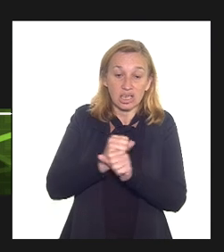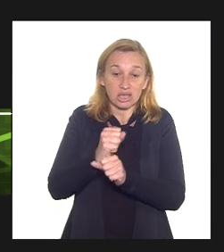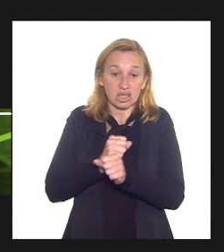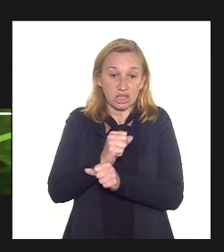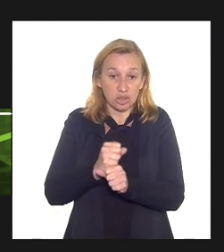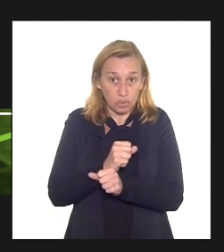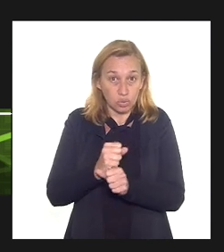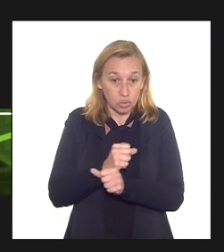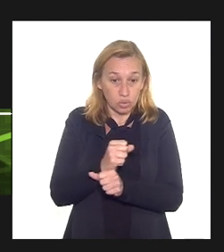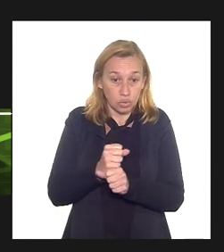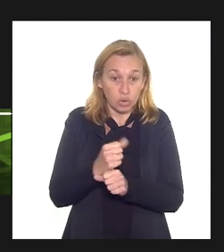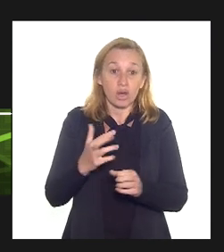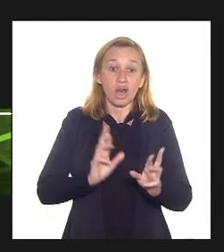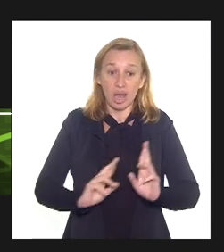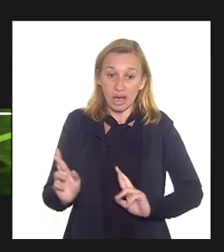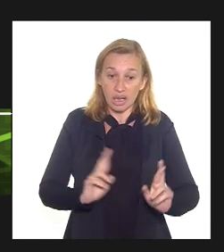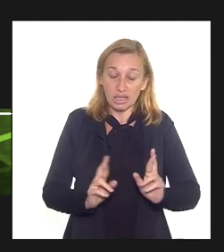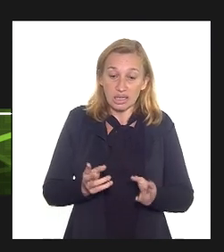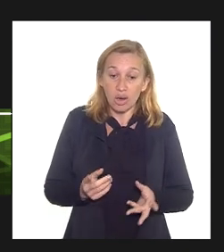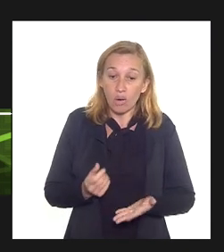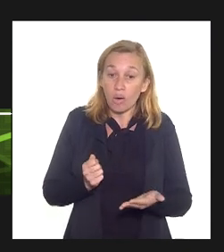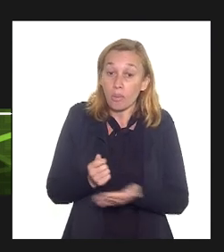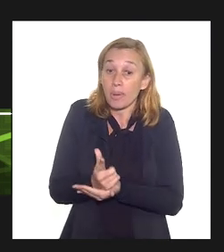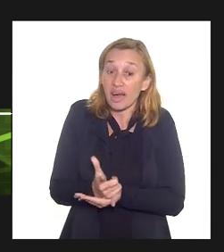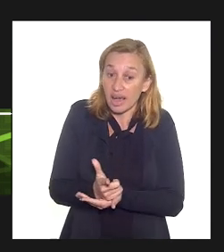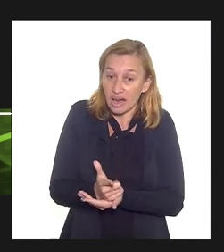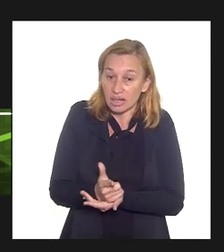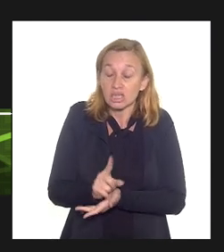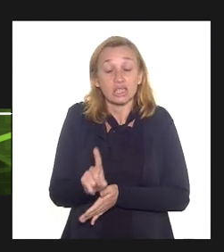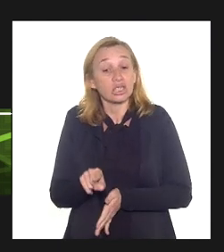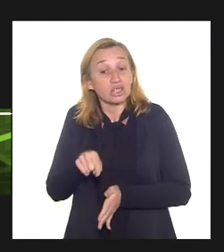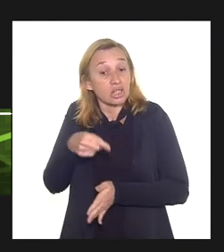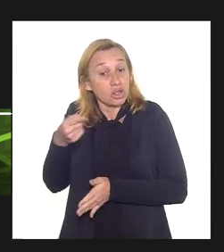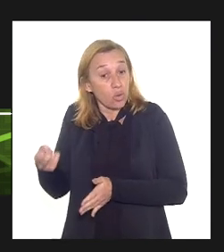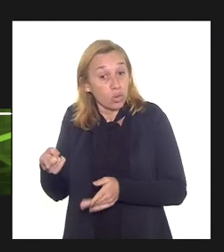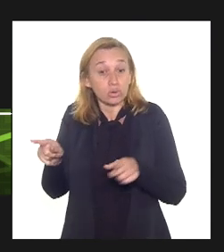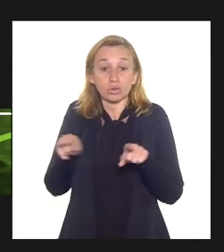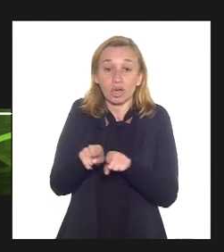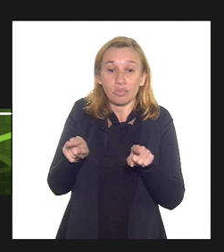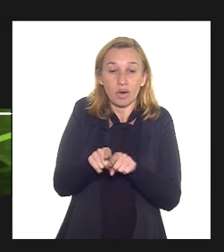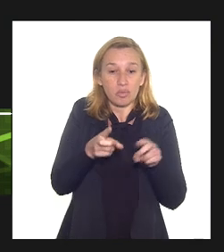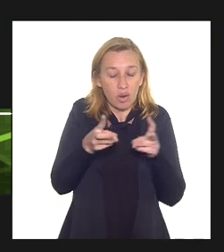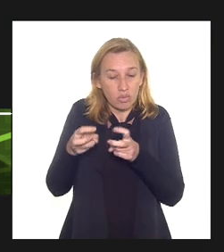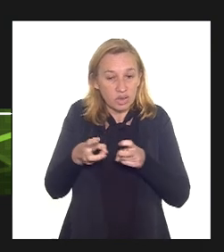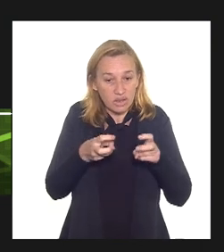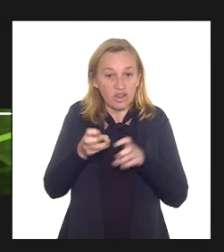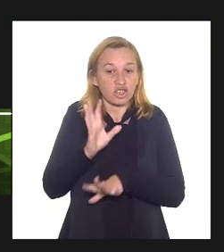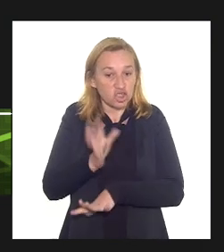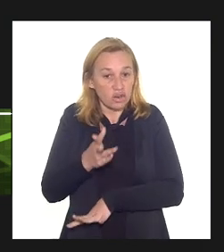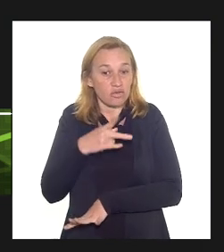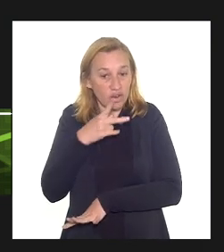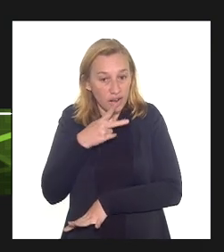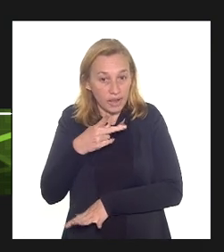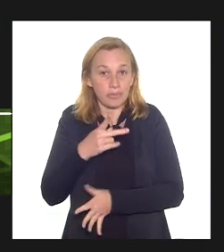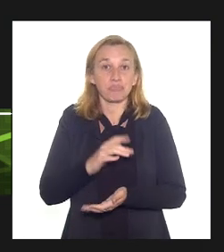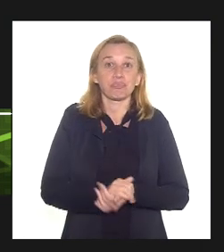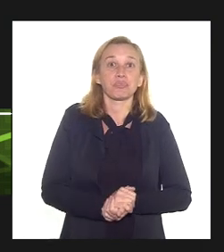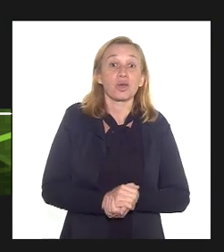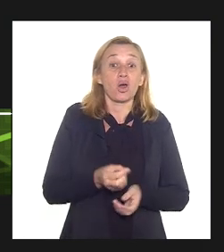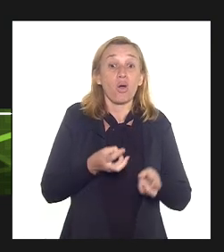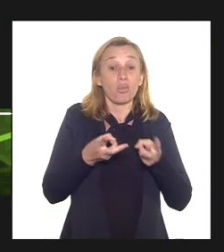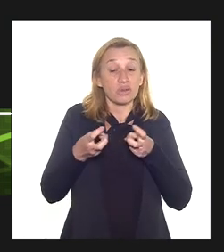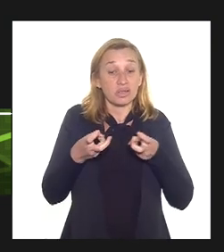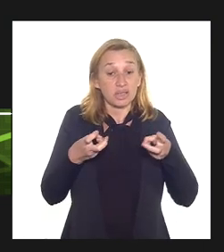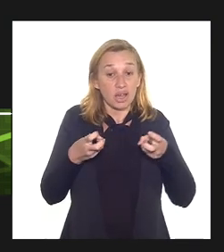apropriados aí com relação a essa despesa. a gente tem outra forma de visualizar isso que eu acabei de dizer notem que os